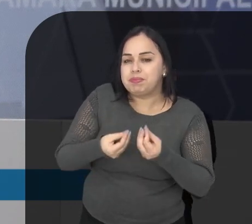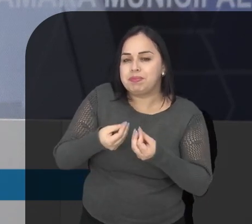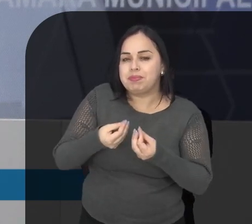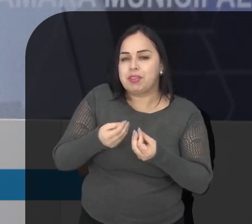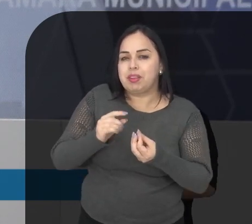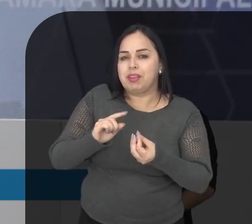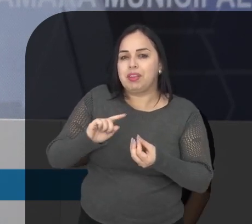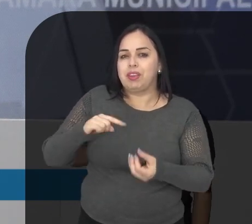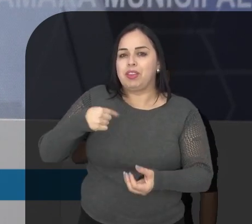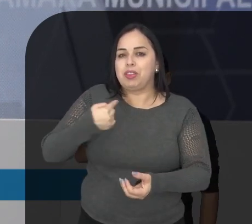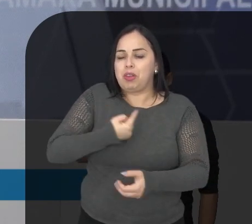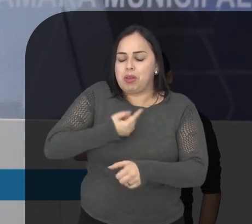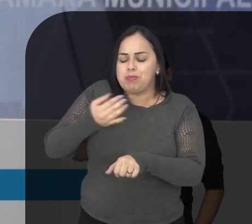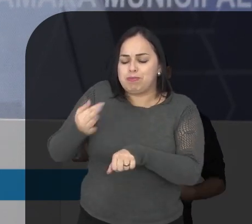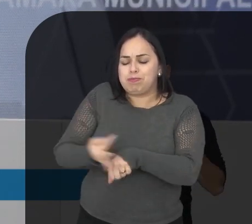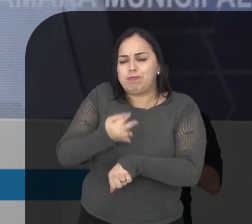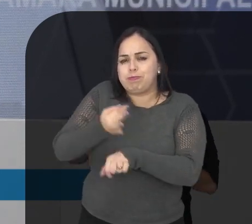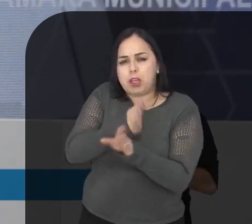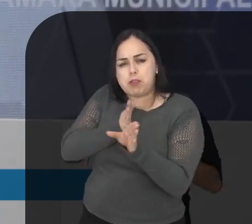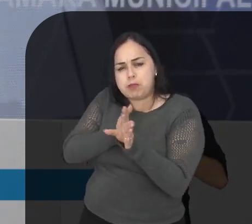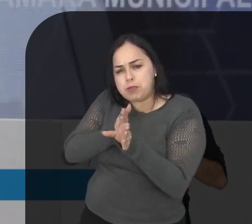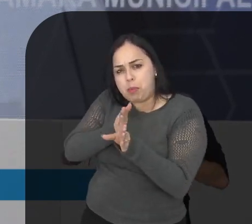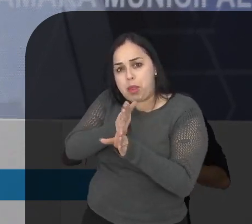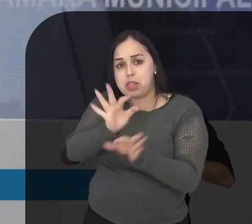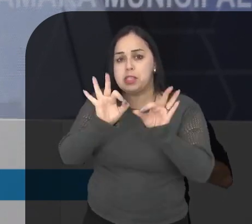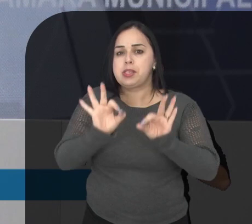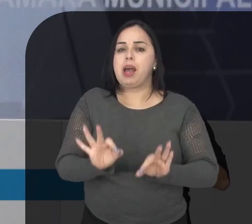Como que nós vamos se portar no caminho reto?